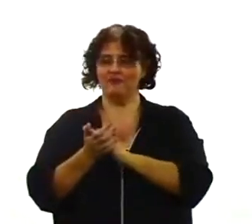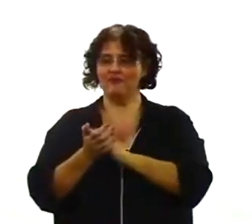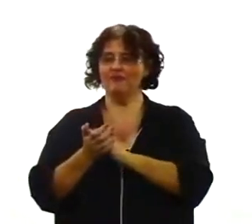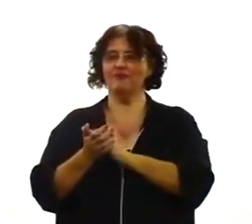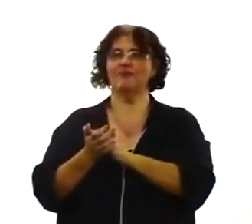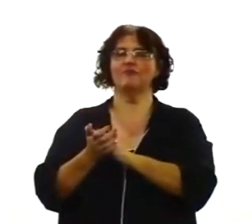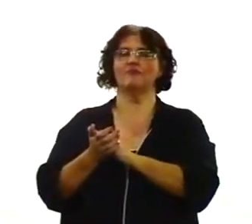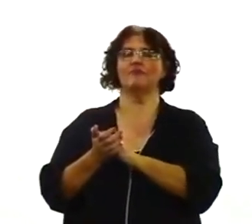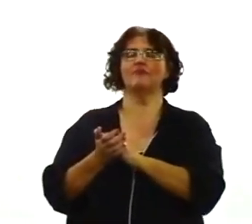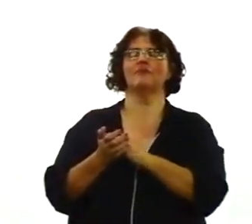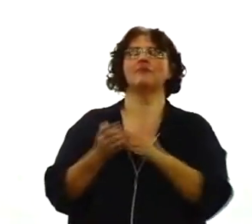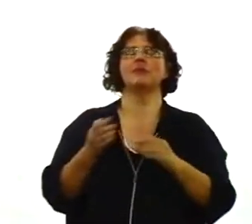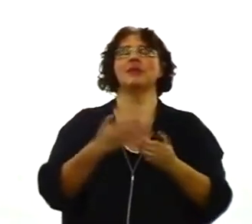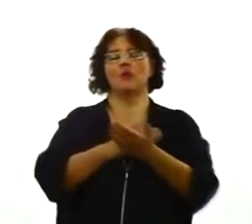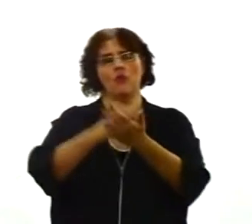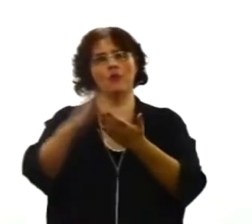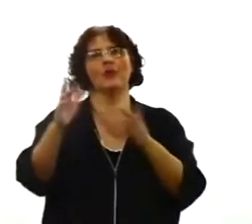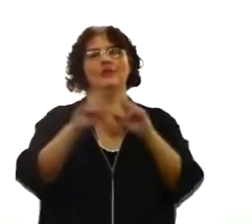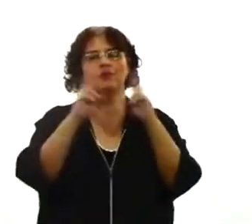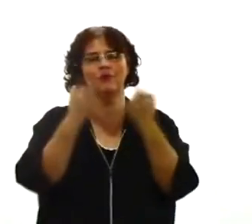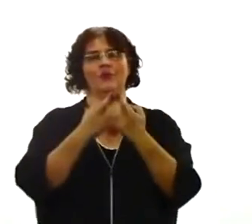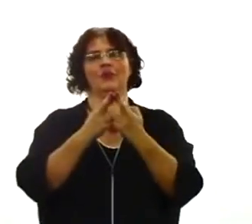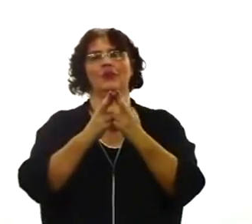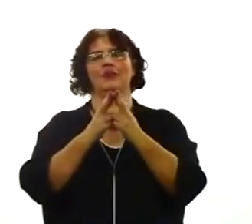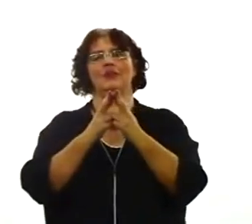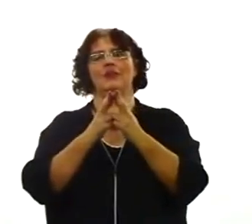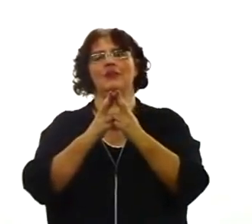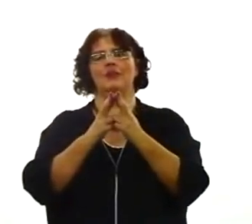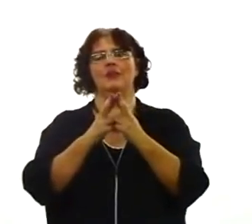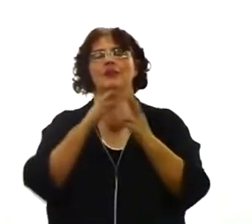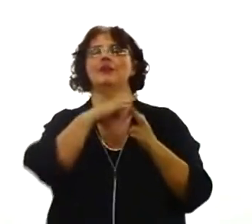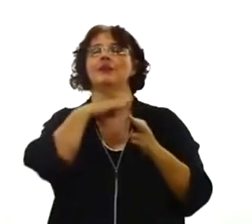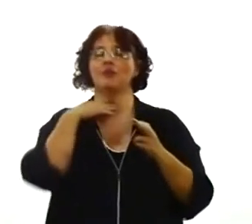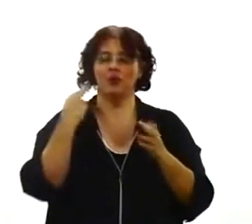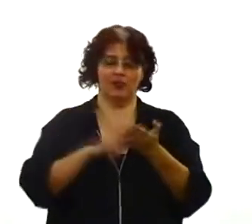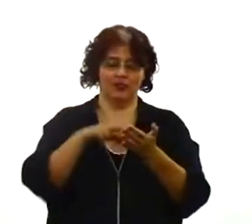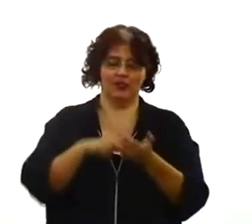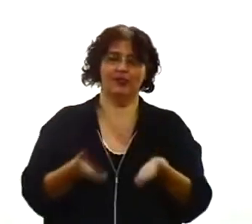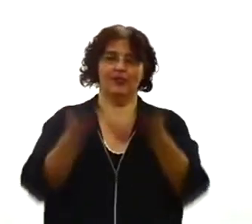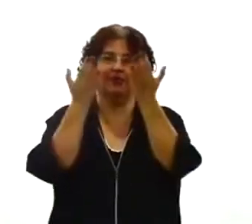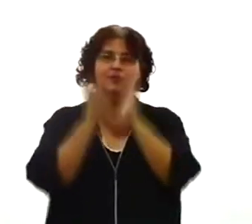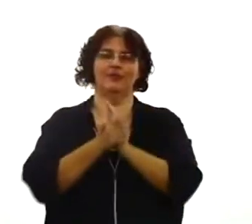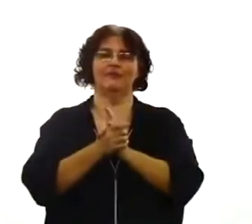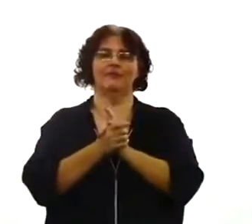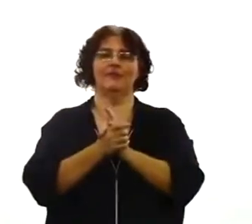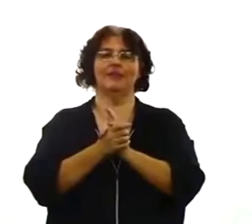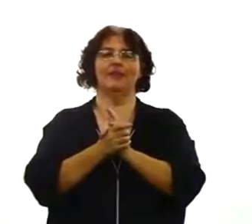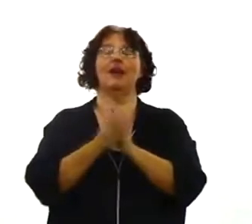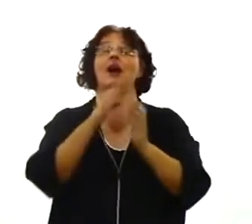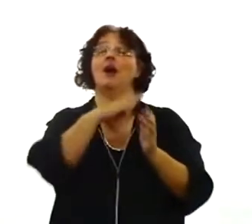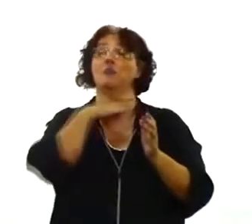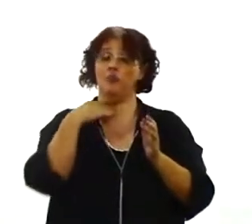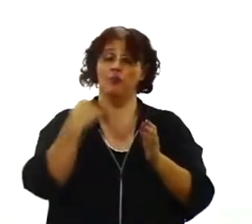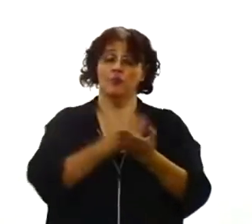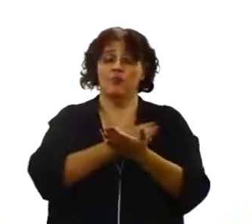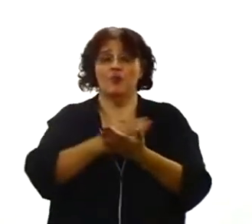início do reino. E então com a sua morte e ressurreição, a morte começou a ser vencida.